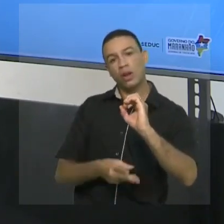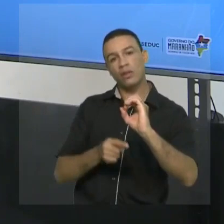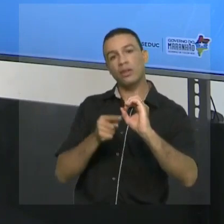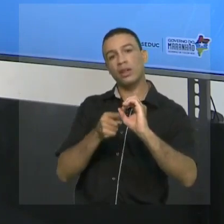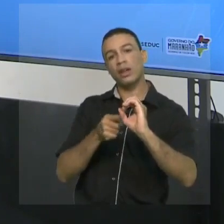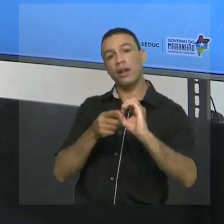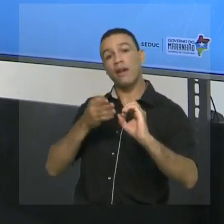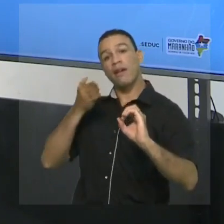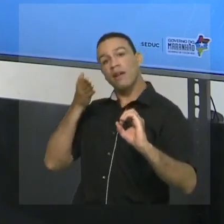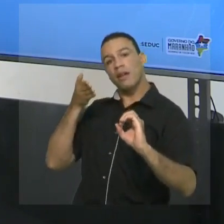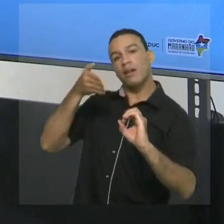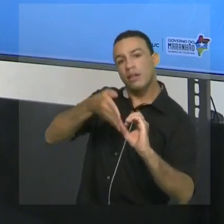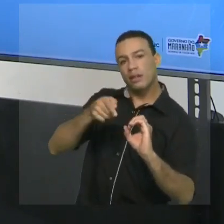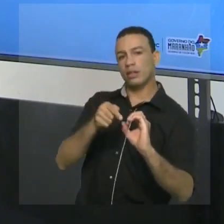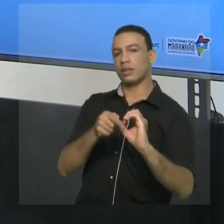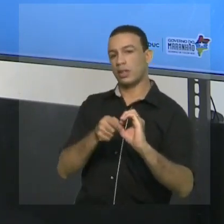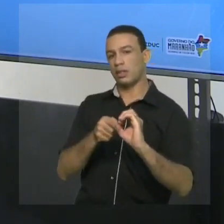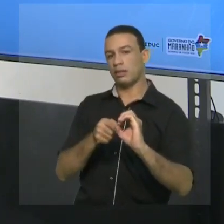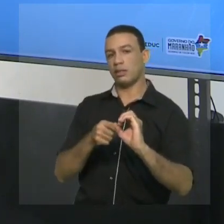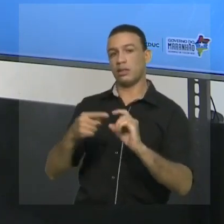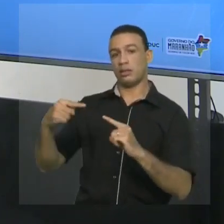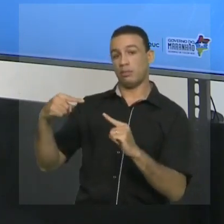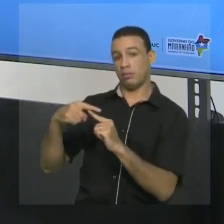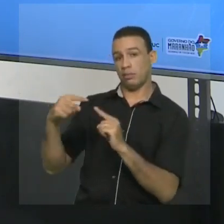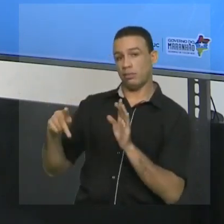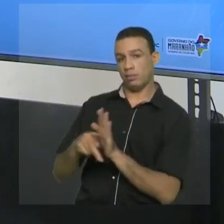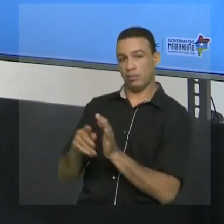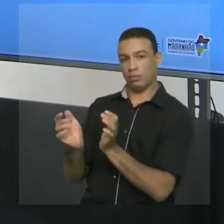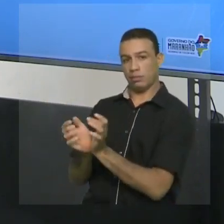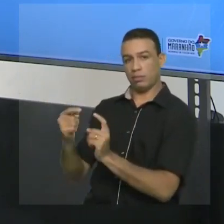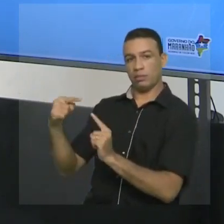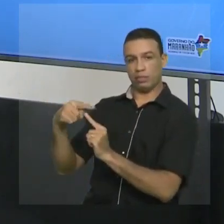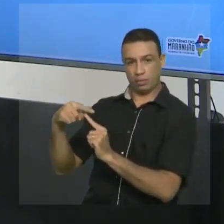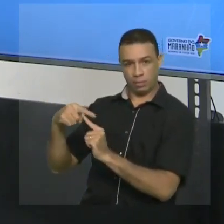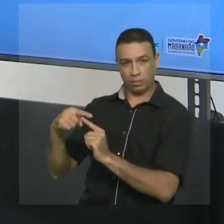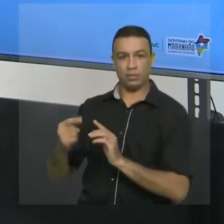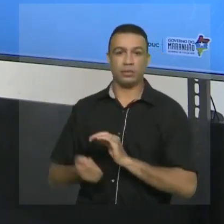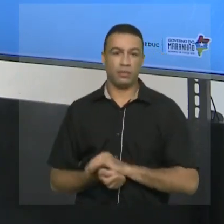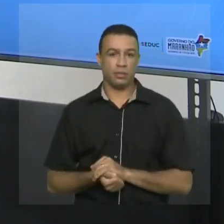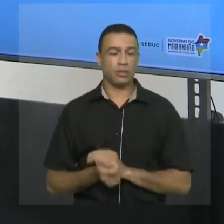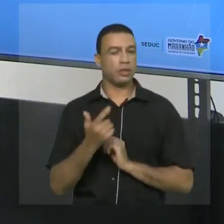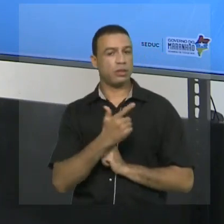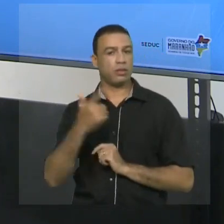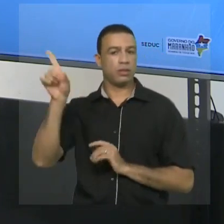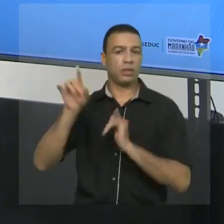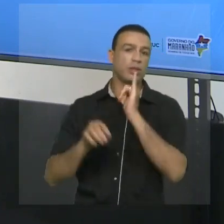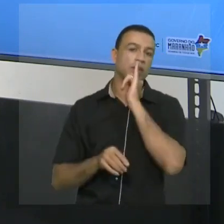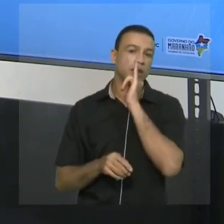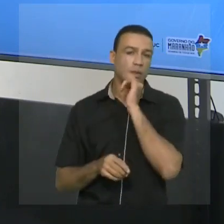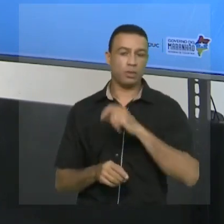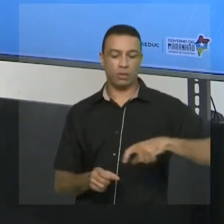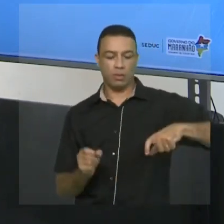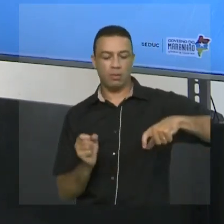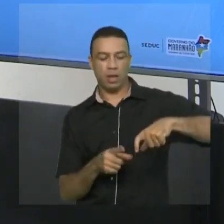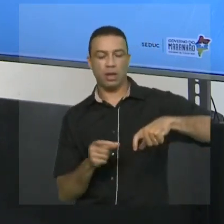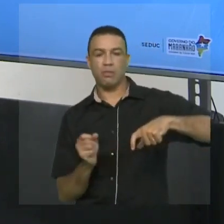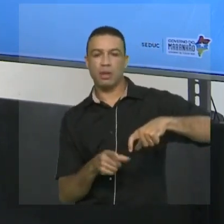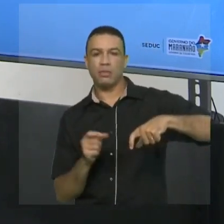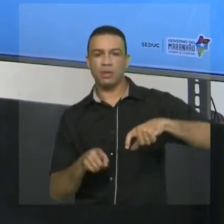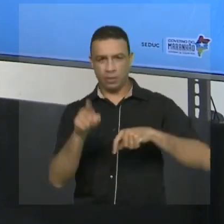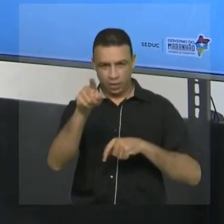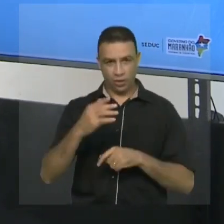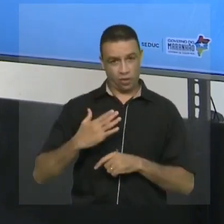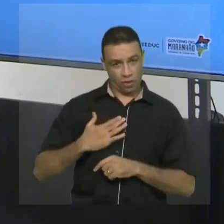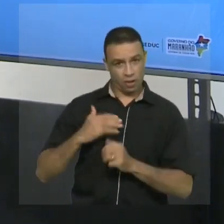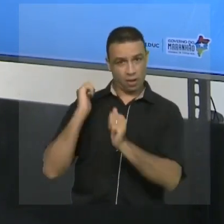relação ao conjunto dos números naturais. Um outro exemplo, saldo de gols. Para quem gosta de